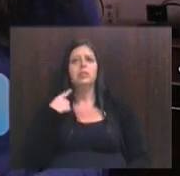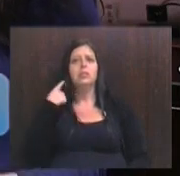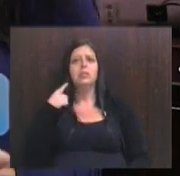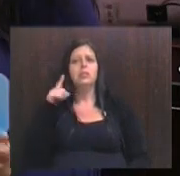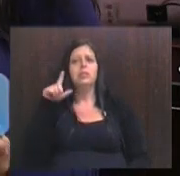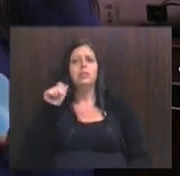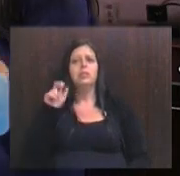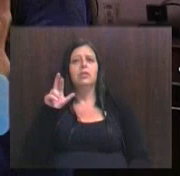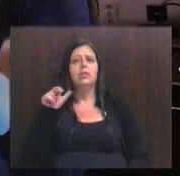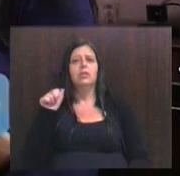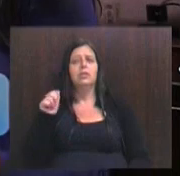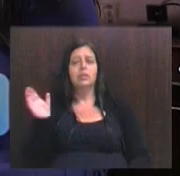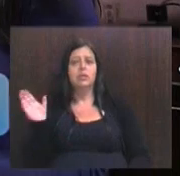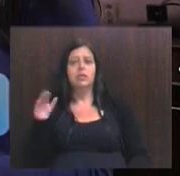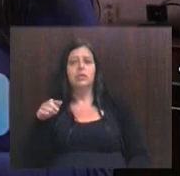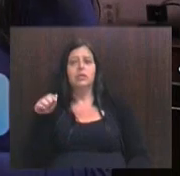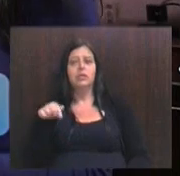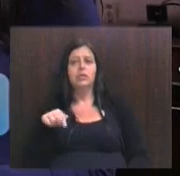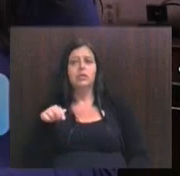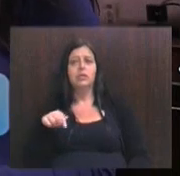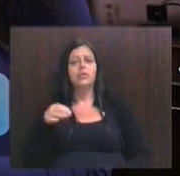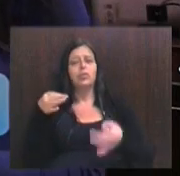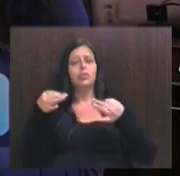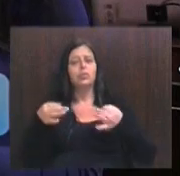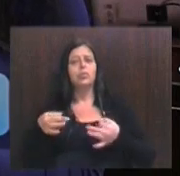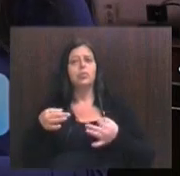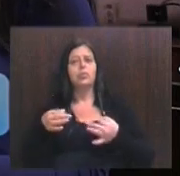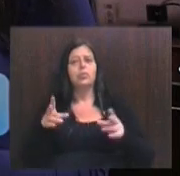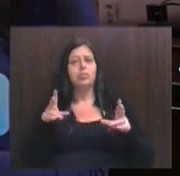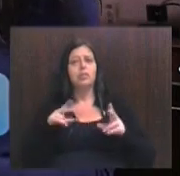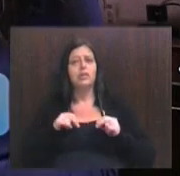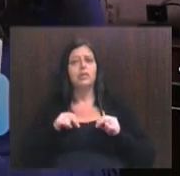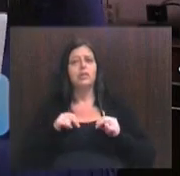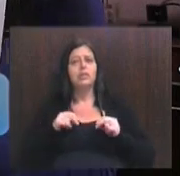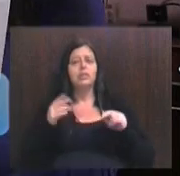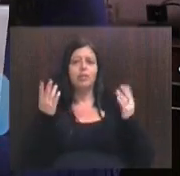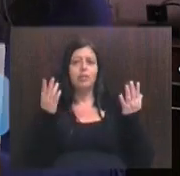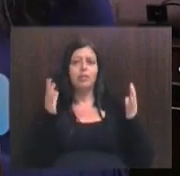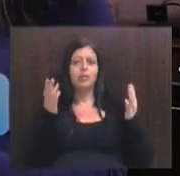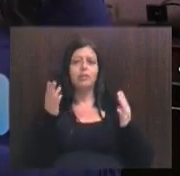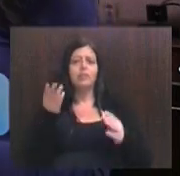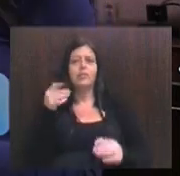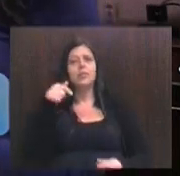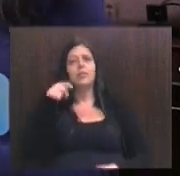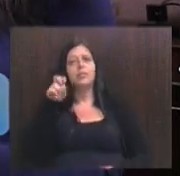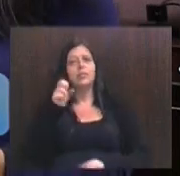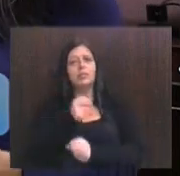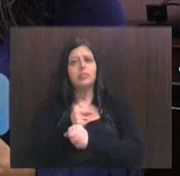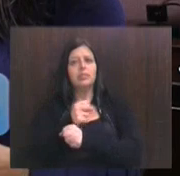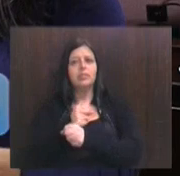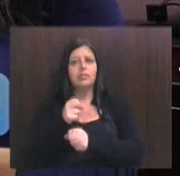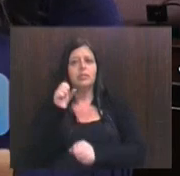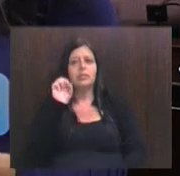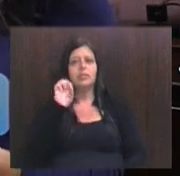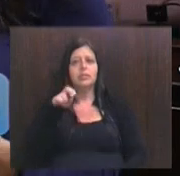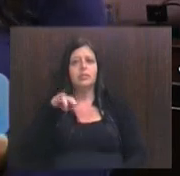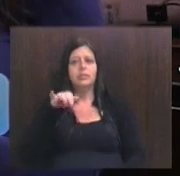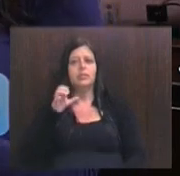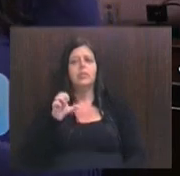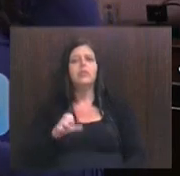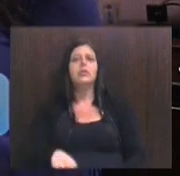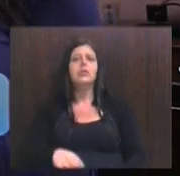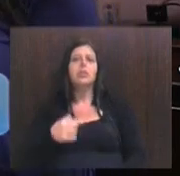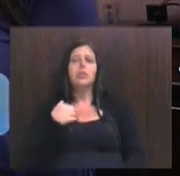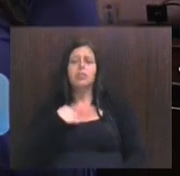Lara, que traz essa justa e merecida homenagem aos 75 anos do Senge. Eu